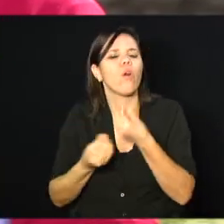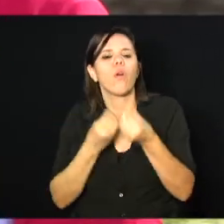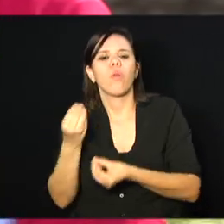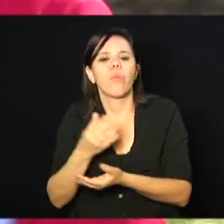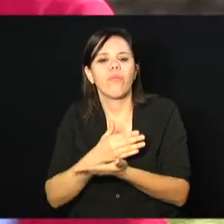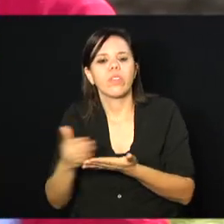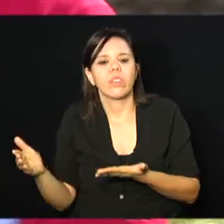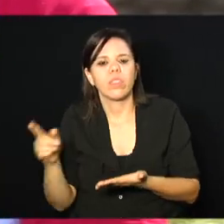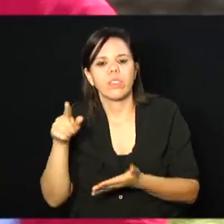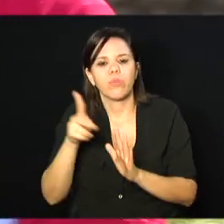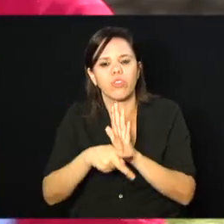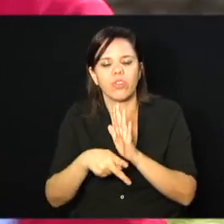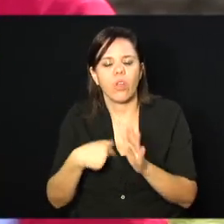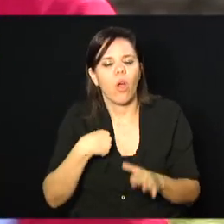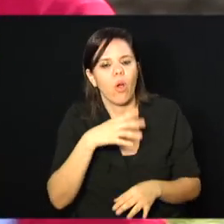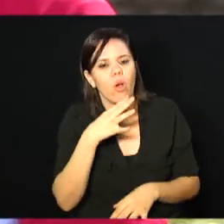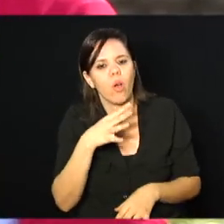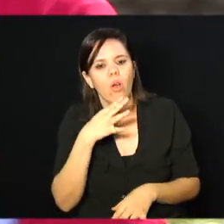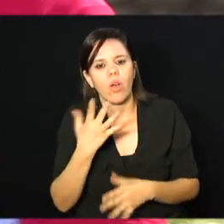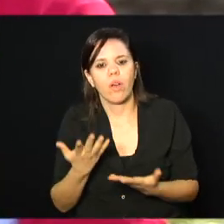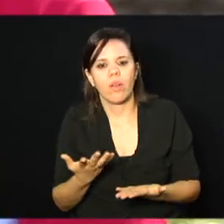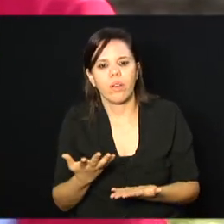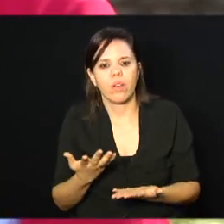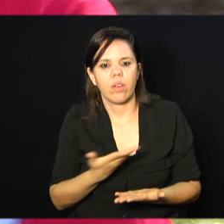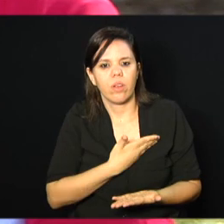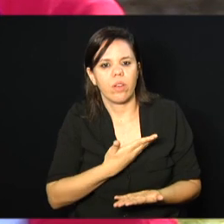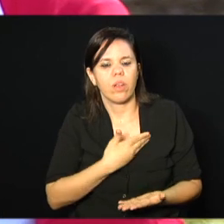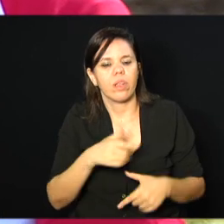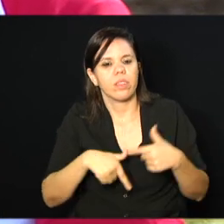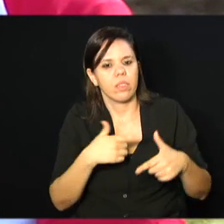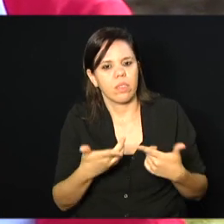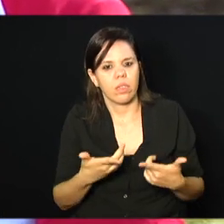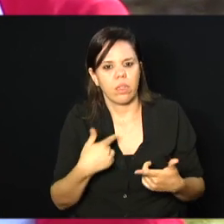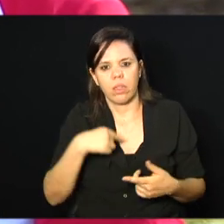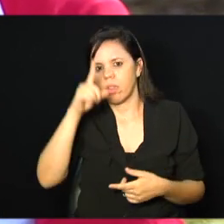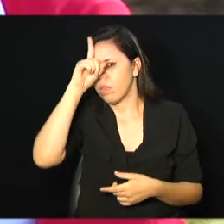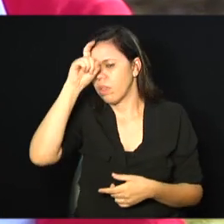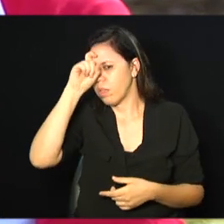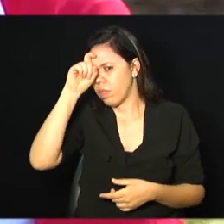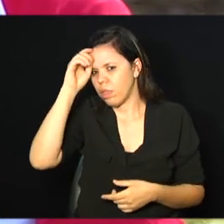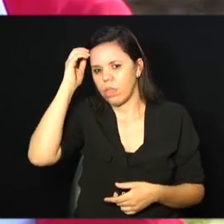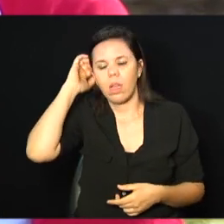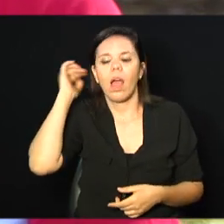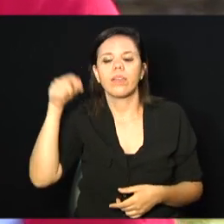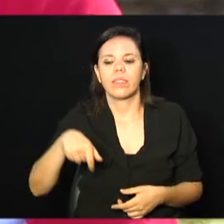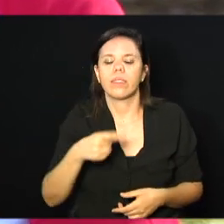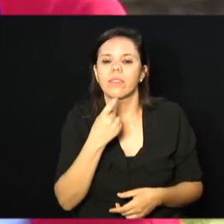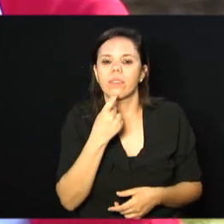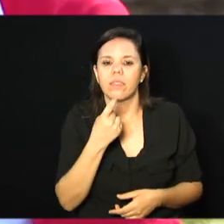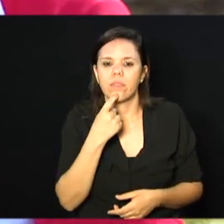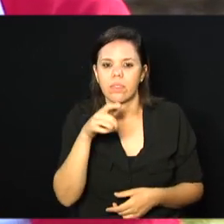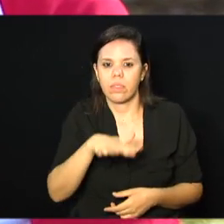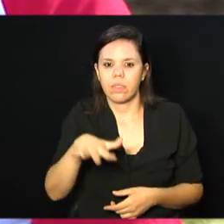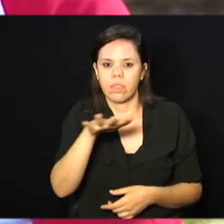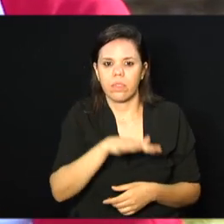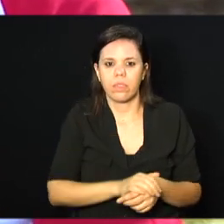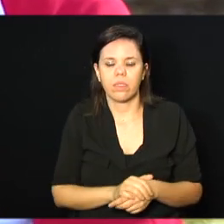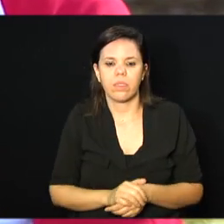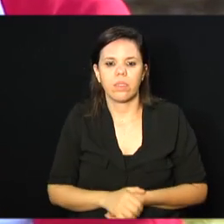conheci o projeto através de um colega de trabalho, porque eu trabalho num hospital público aqui em Campinas, na região, maior hospital público.